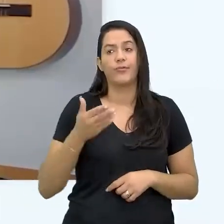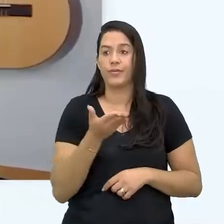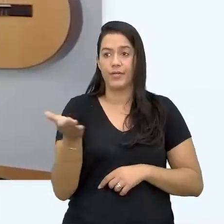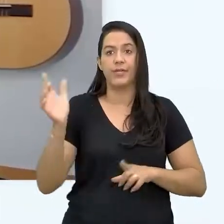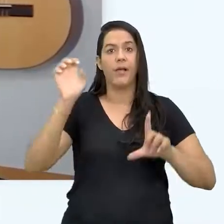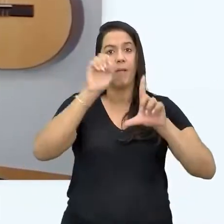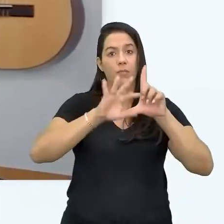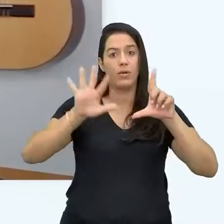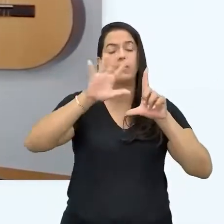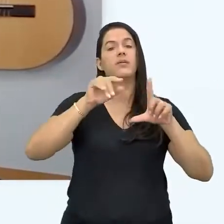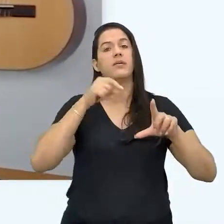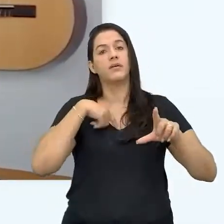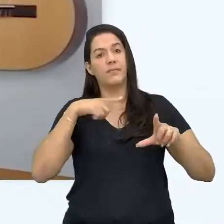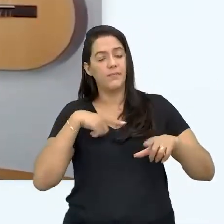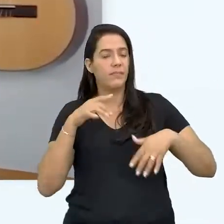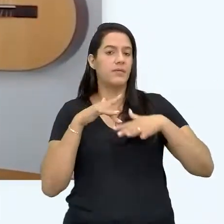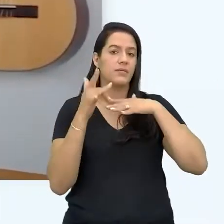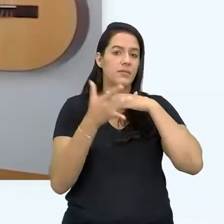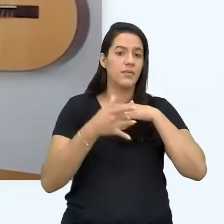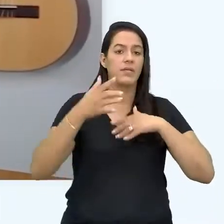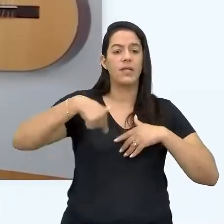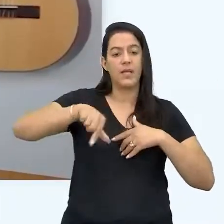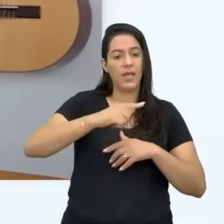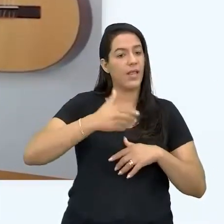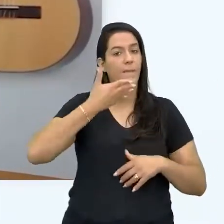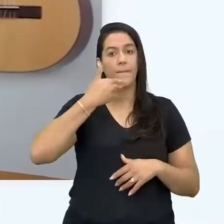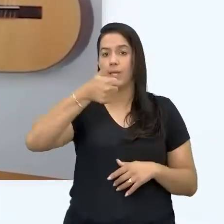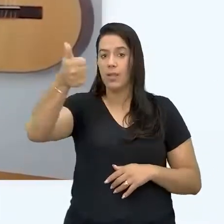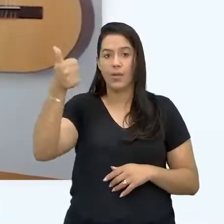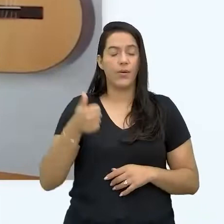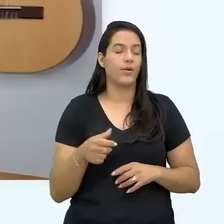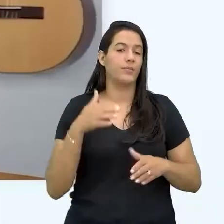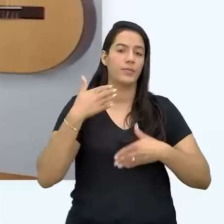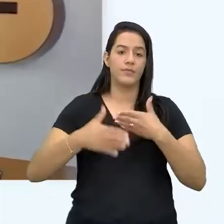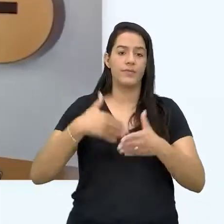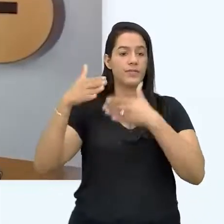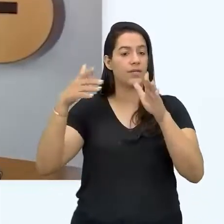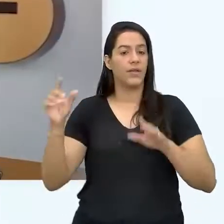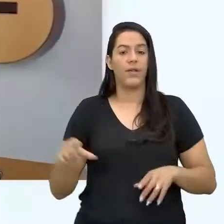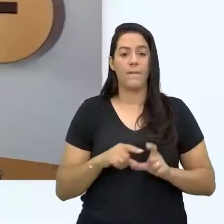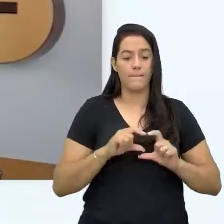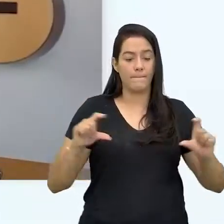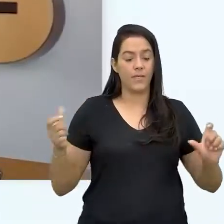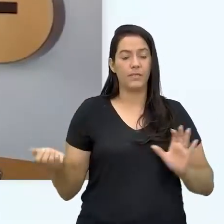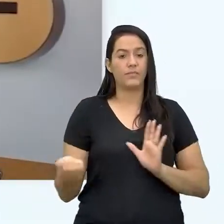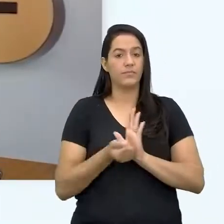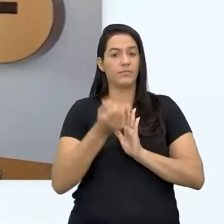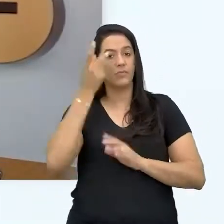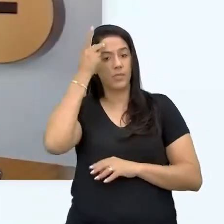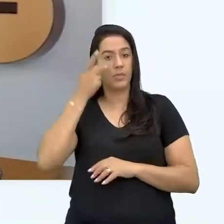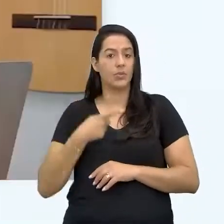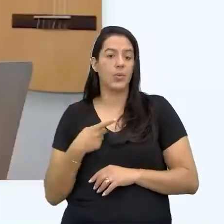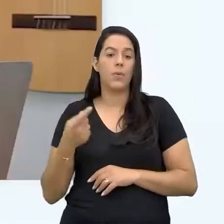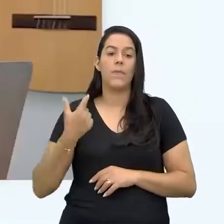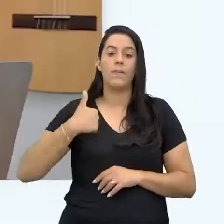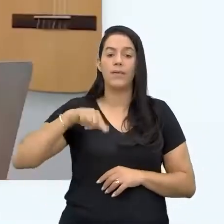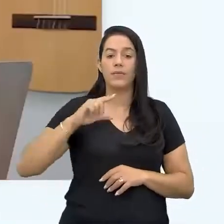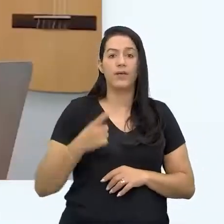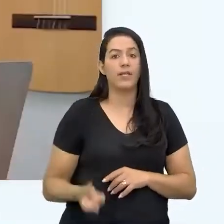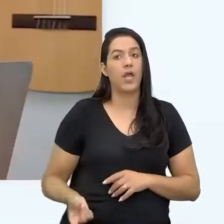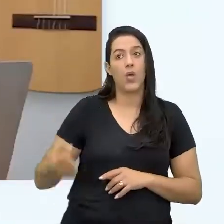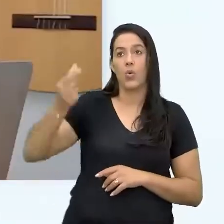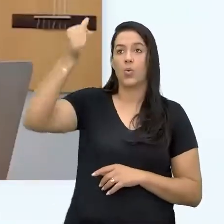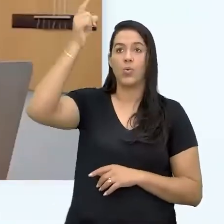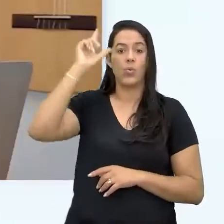as pessoas que querem trabalhar com rede social, elas se beneficiam muito de fazer um processo de branding pessoal. Não porque necessariamente isso vai trazer números, mas porque